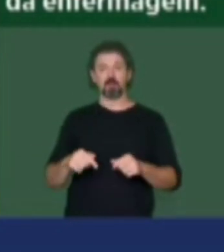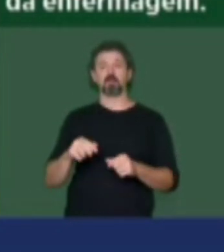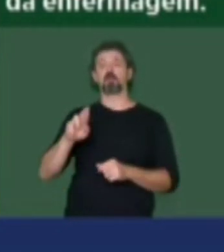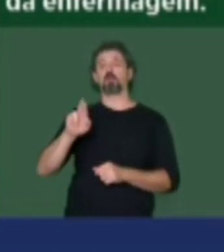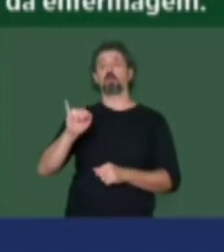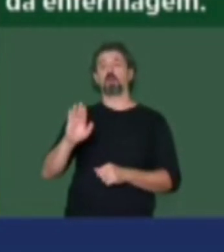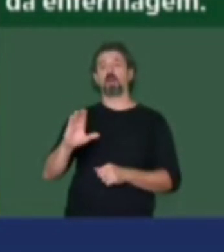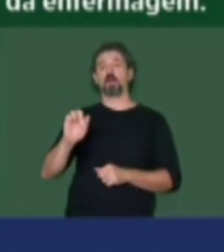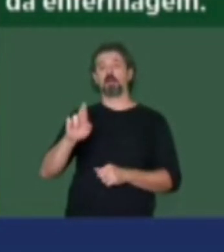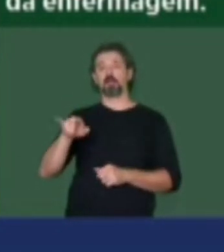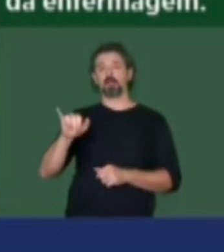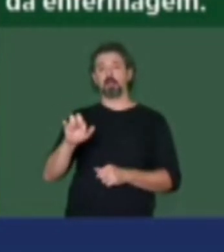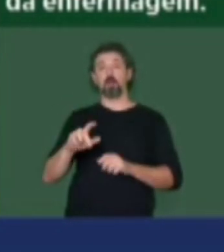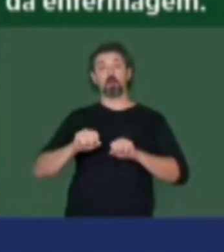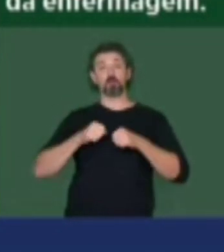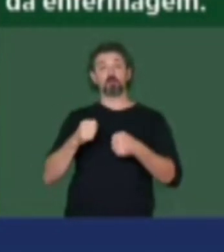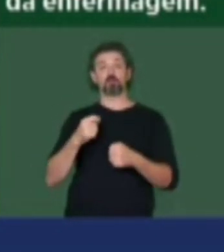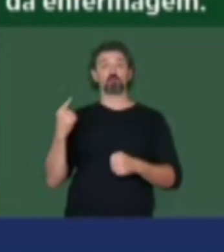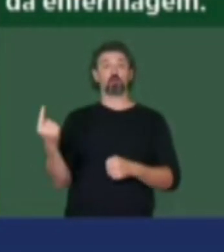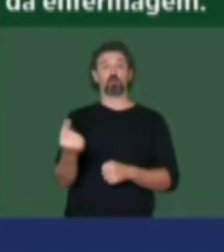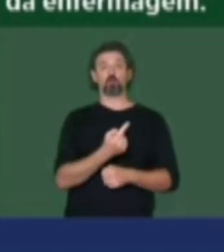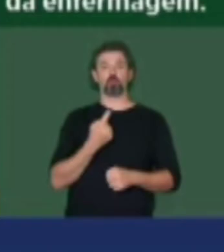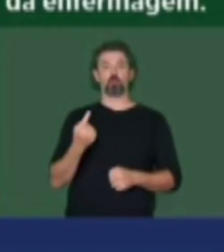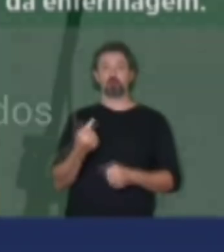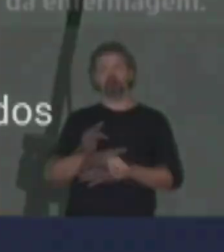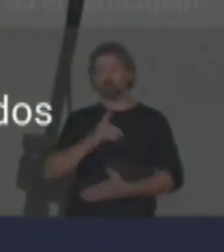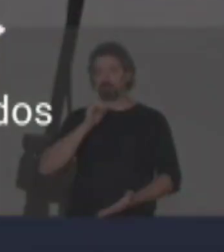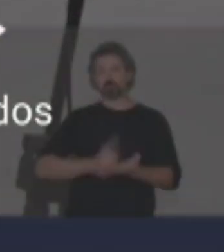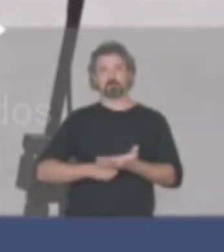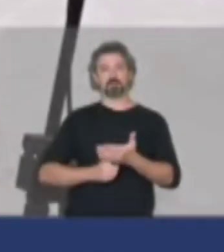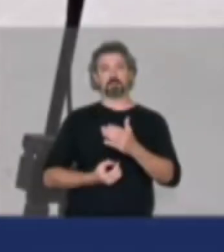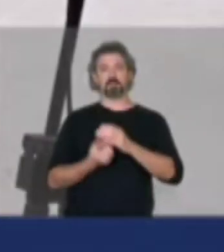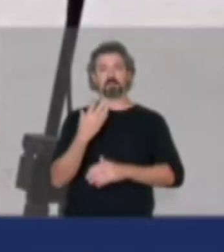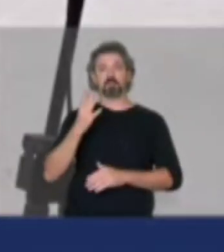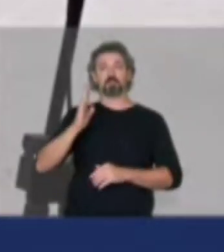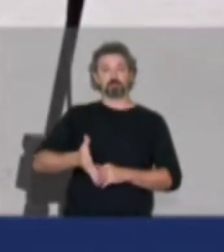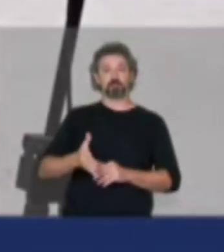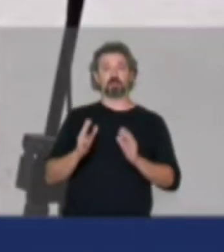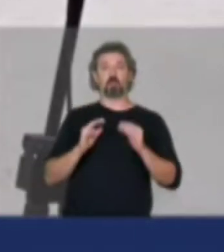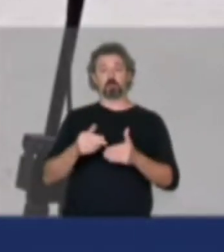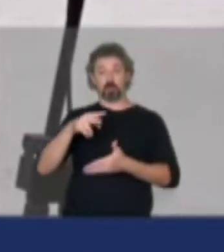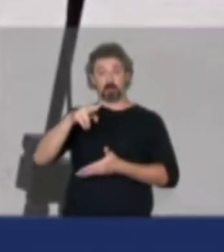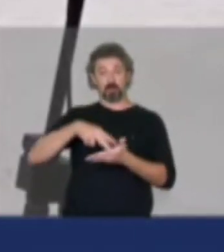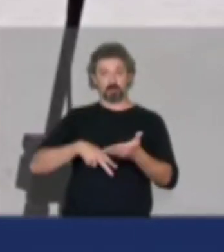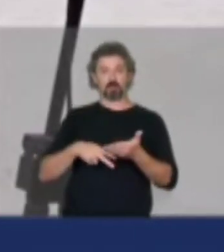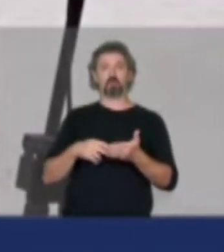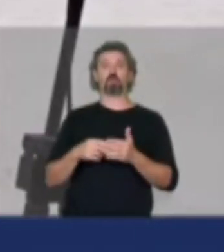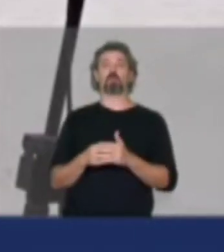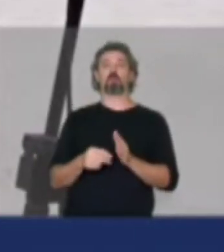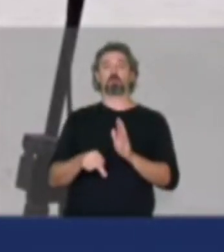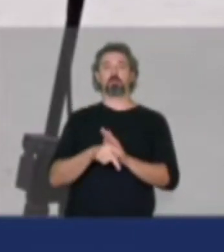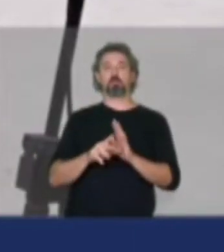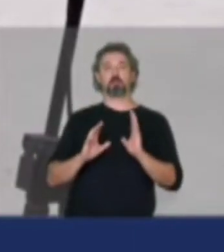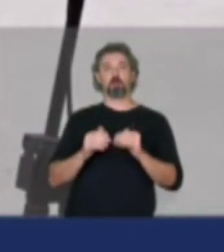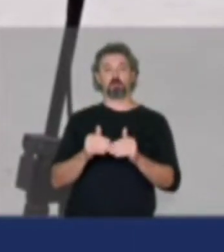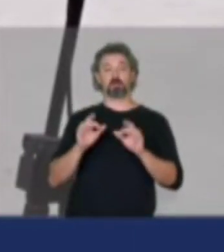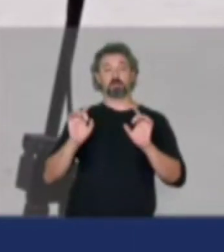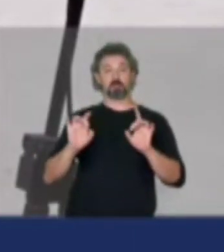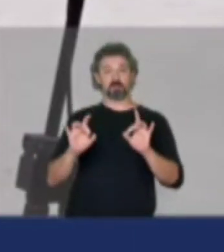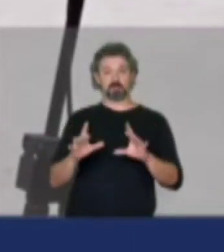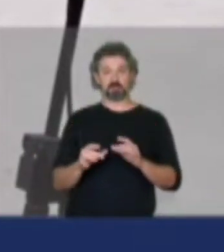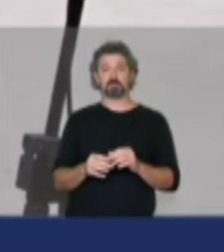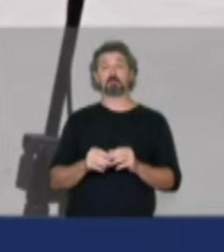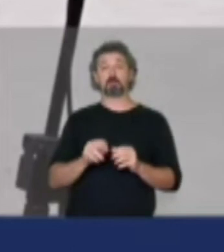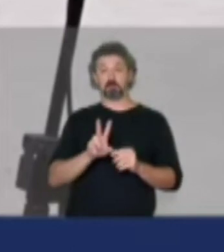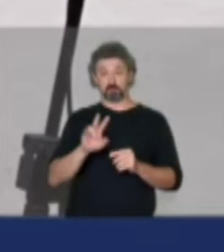esforço coletivo que vai prevalecer, porque a enfermagem, repito... E a leitura do ato dessa comissão especial, que virá